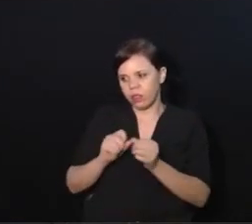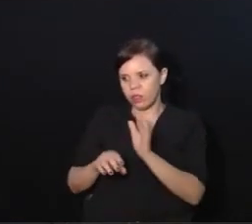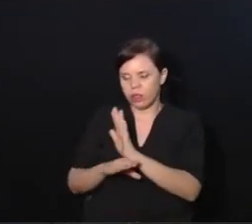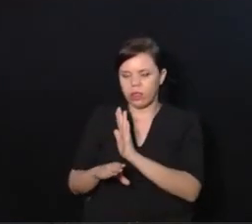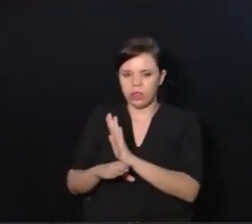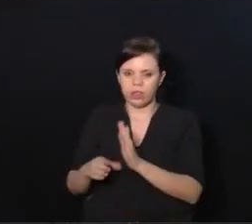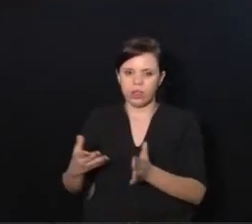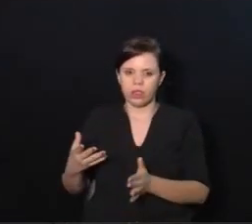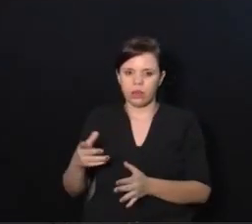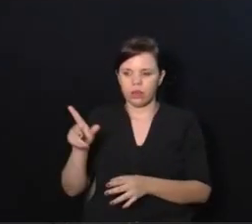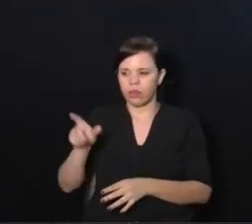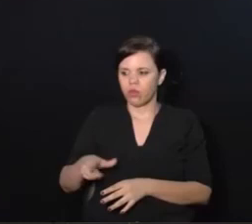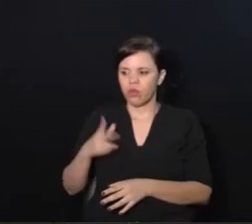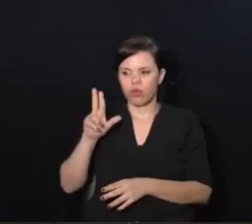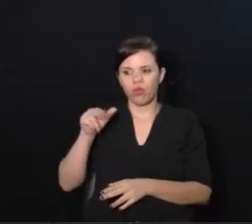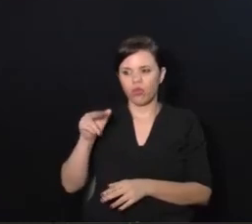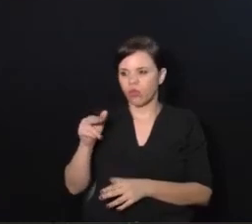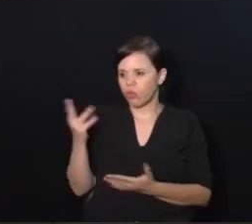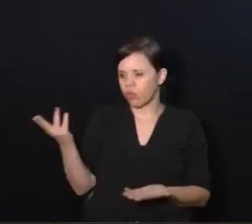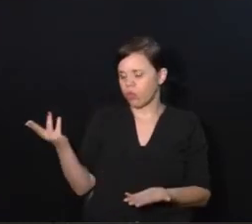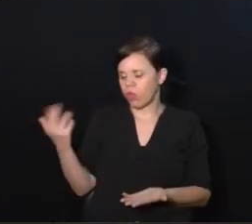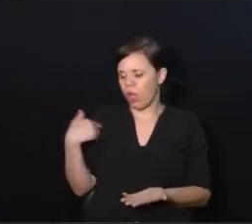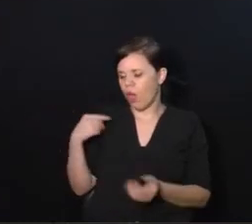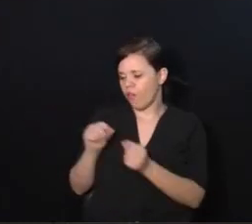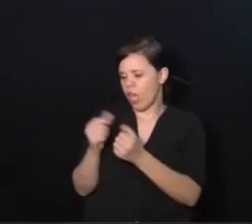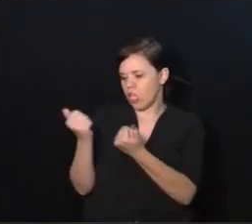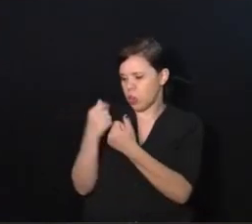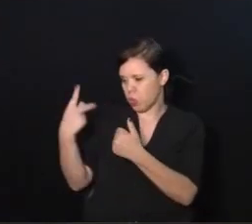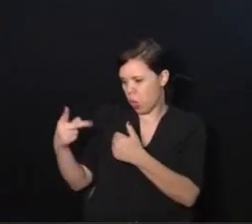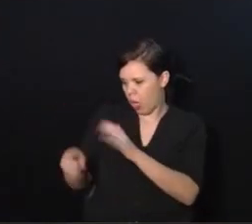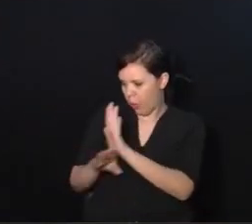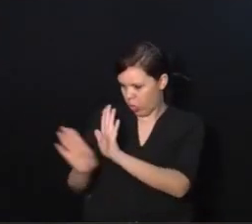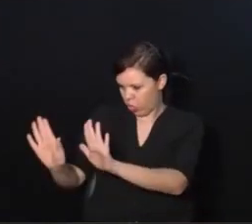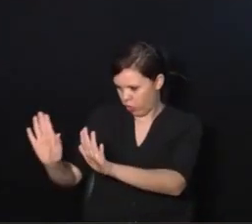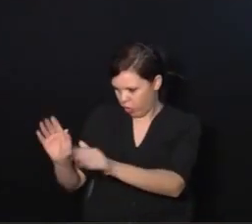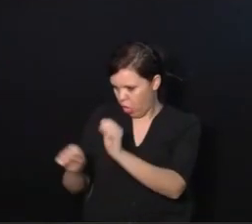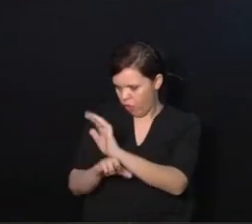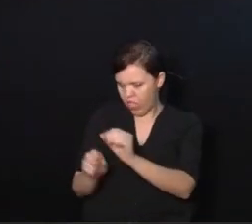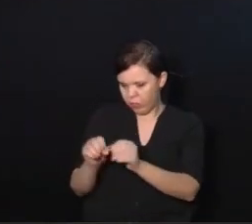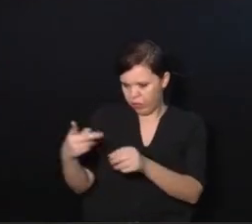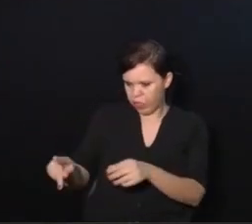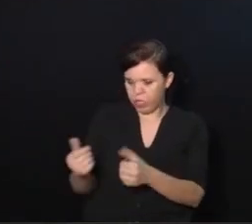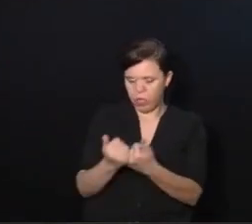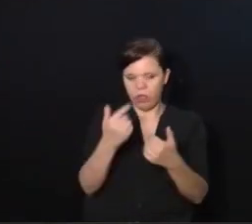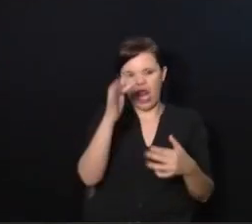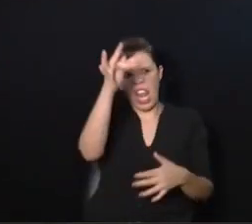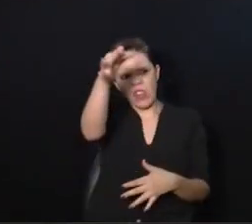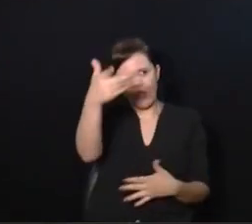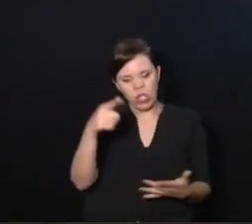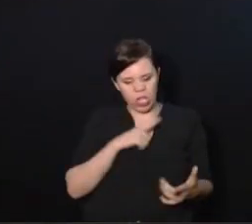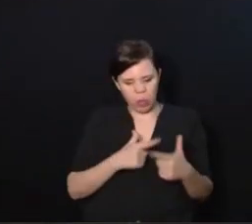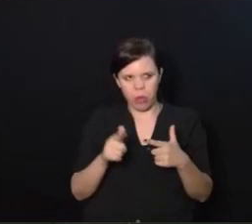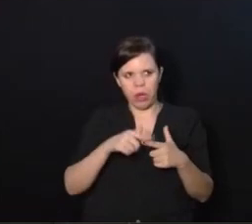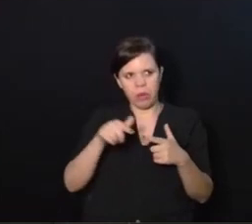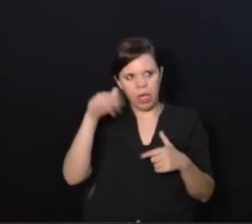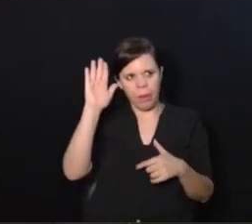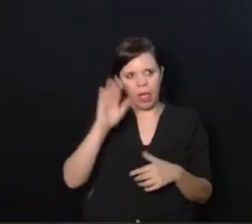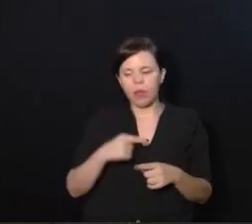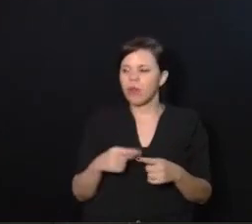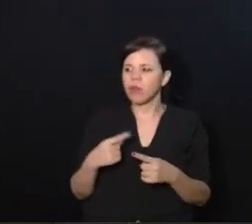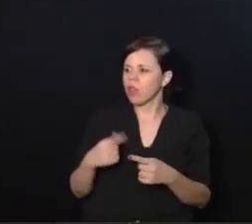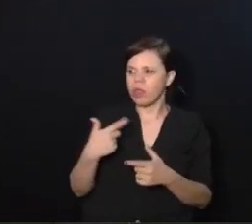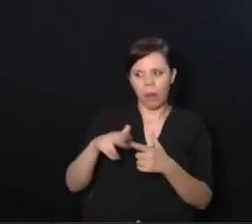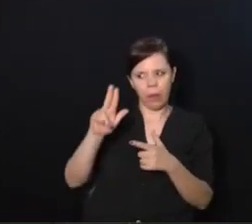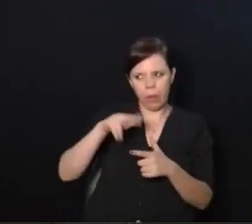vai fazer com que ele nunca aprenda a fazer. E aí você vai ter uma pessoa lá na frente que fala assim, é, fulaninho, tem um probleminha a mais. O fulaninho não